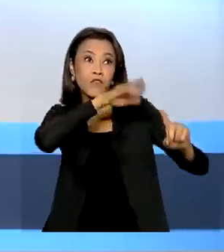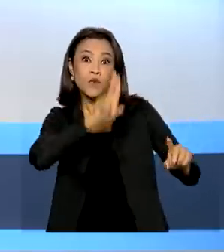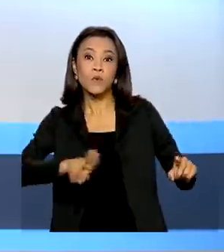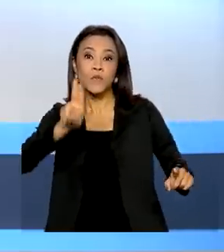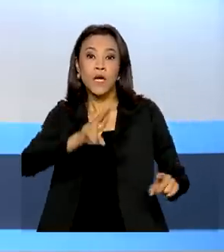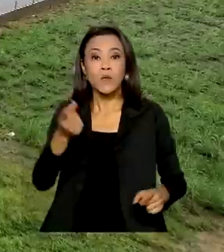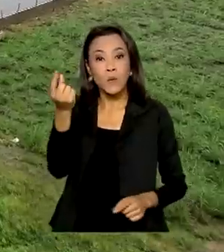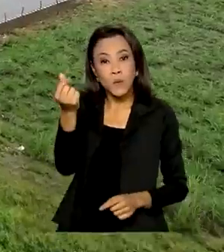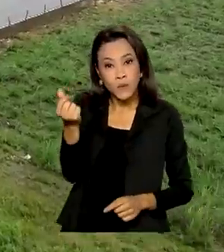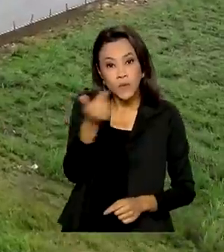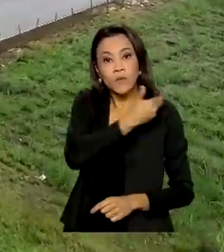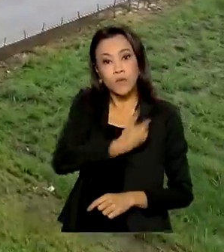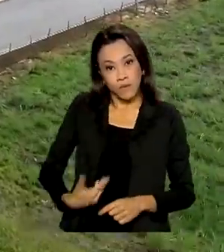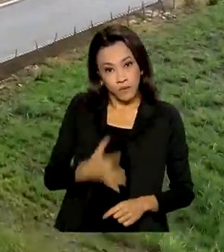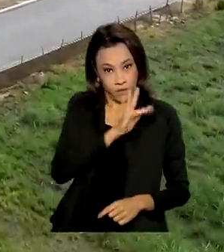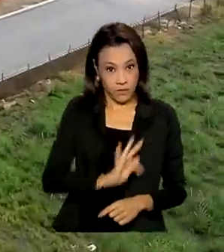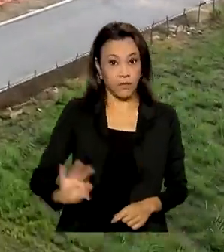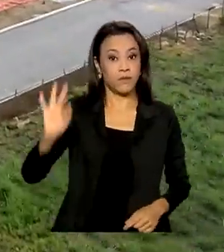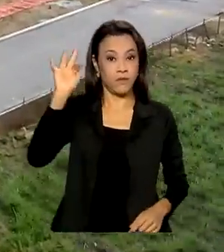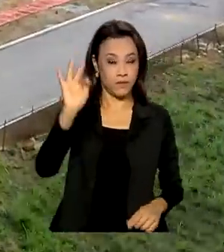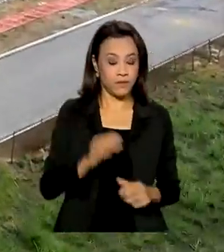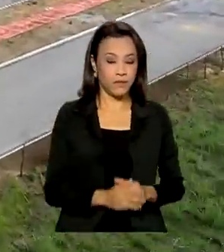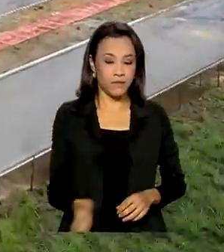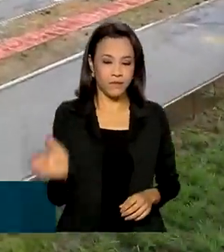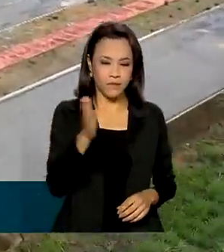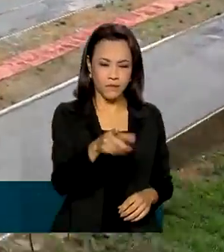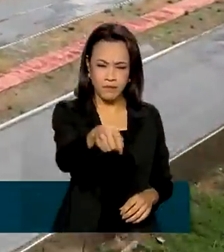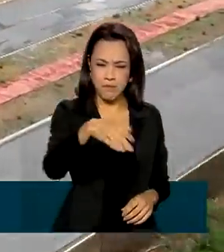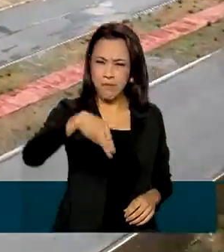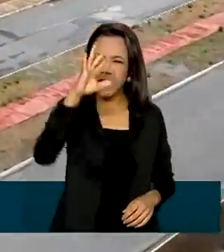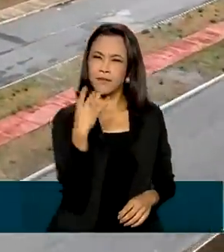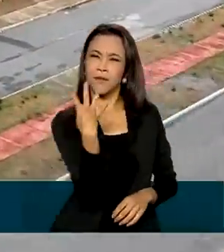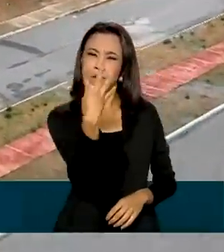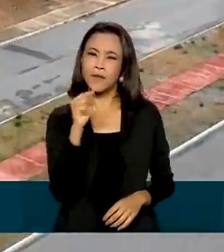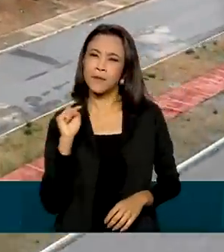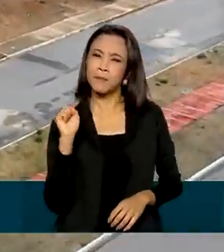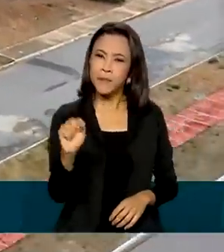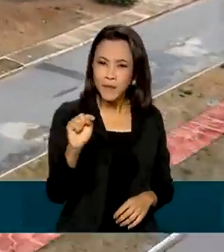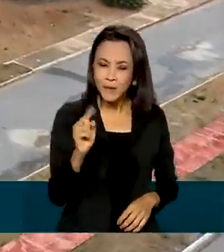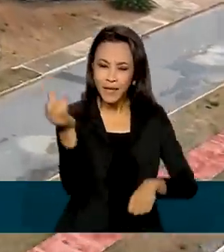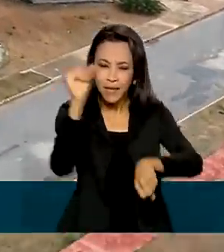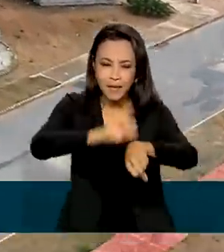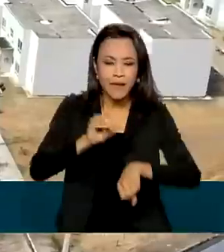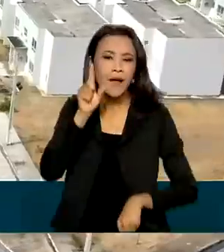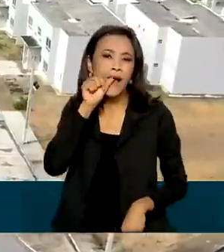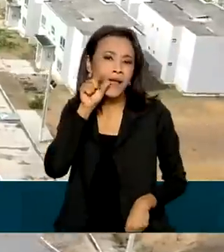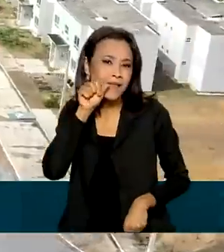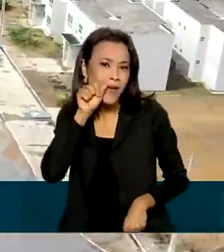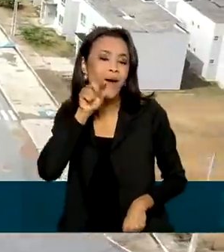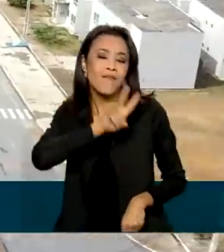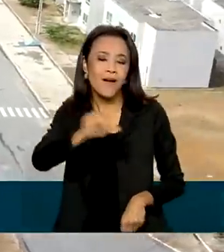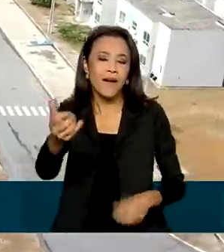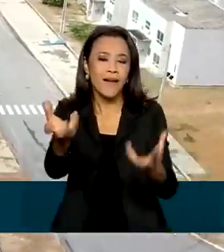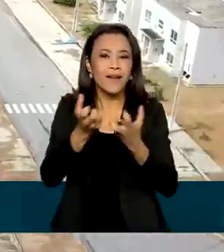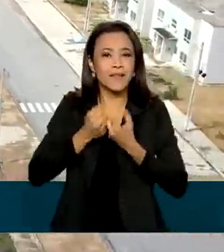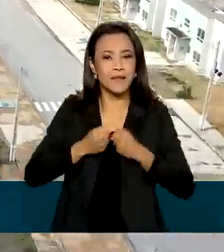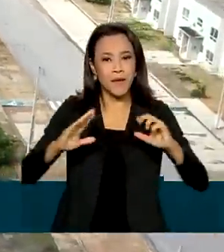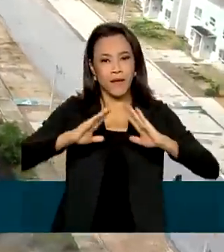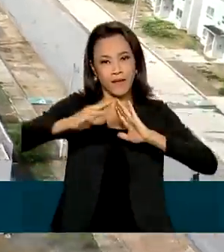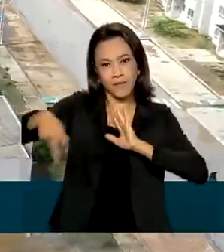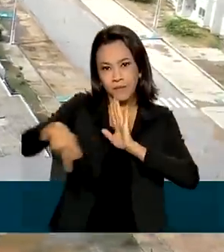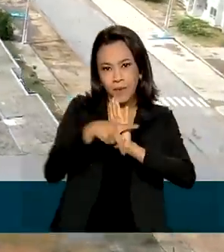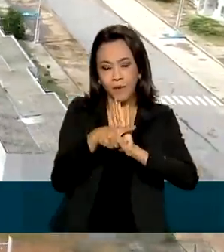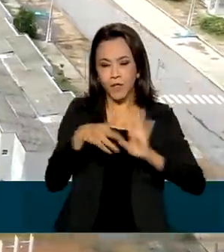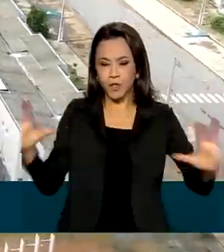federais. Mais de 4 mil moradores de Maceió vão ganhar uma casa nova, a casa própria. Um